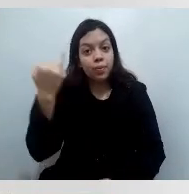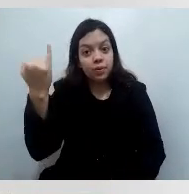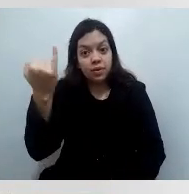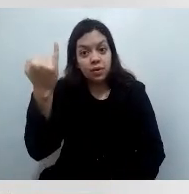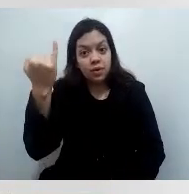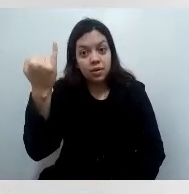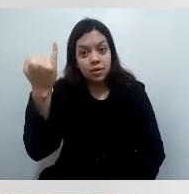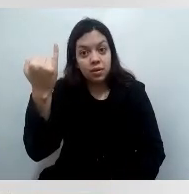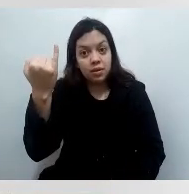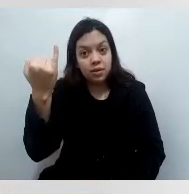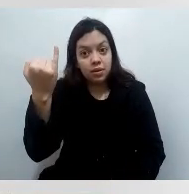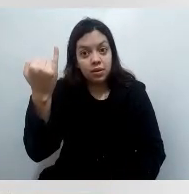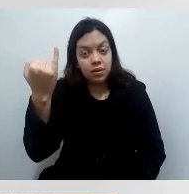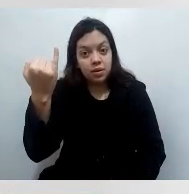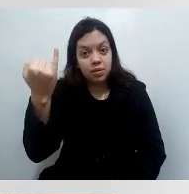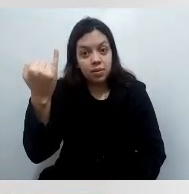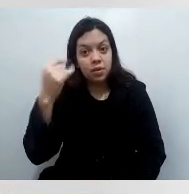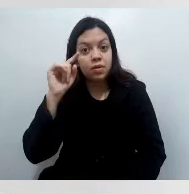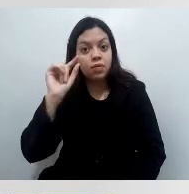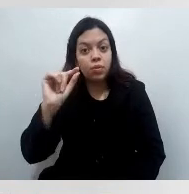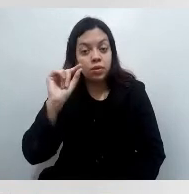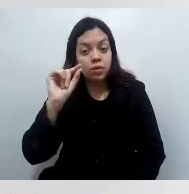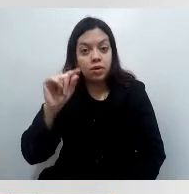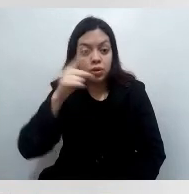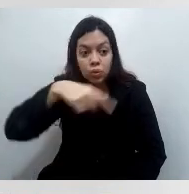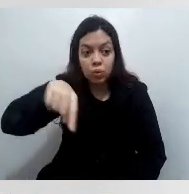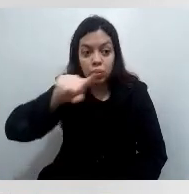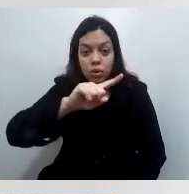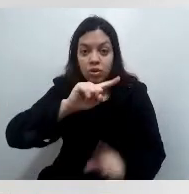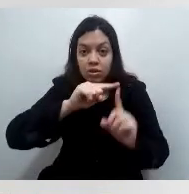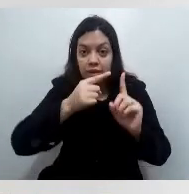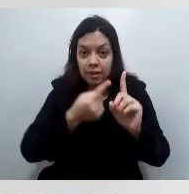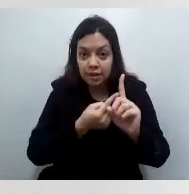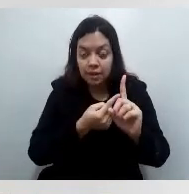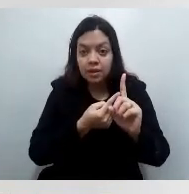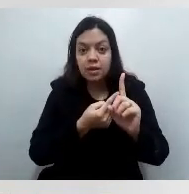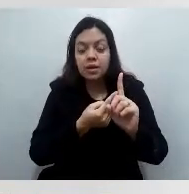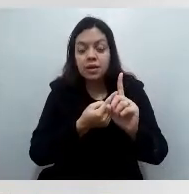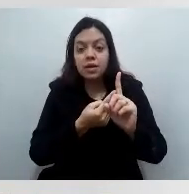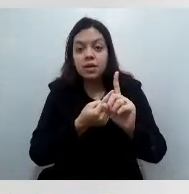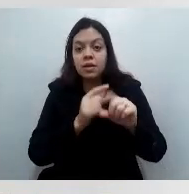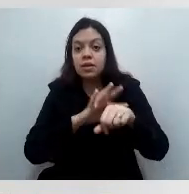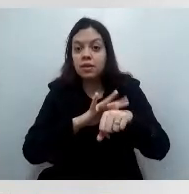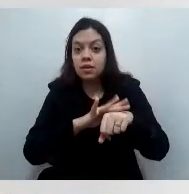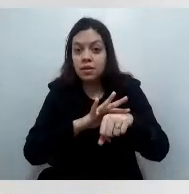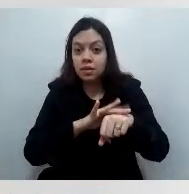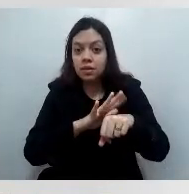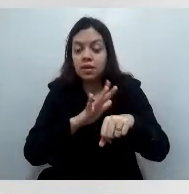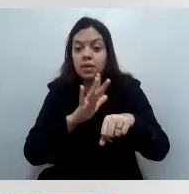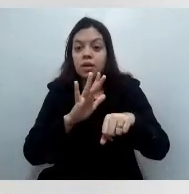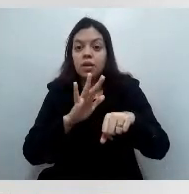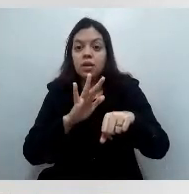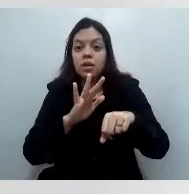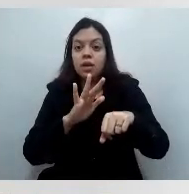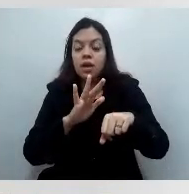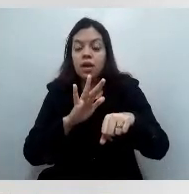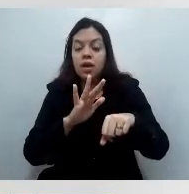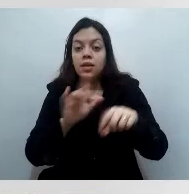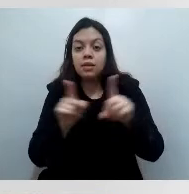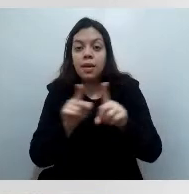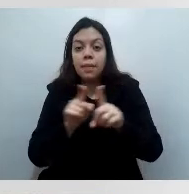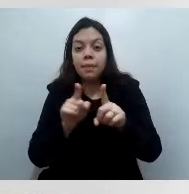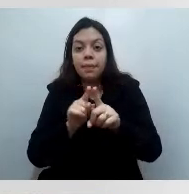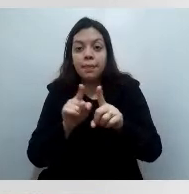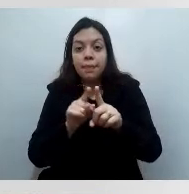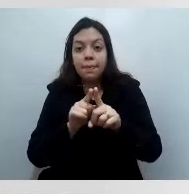e coéperas com comorbidade. E, veja bem, elas já têm um risco agravado para a COVID. Com comorbidade, esse risco é